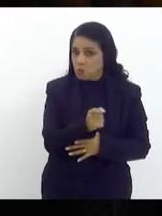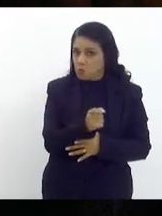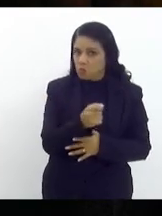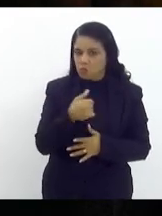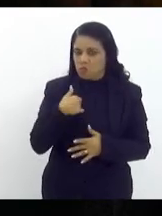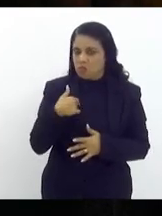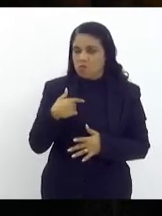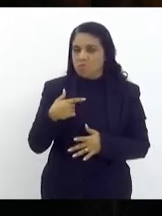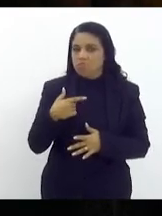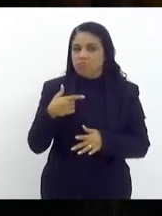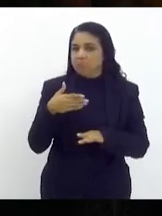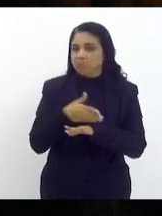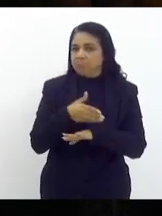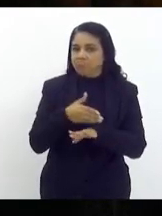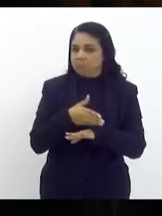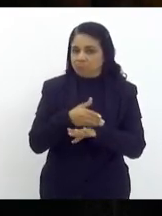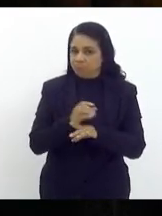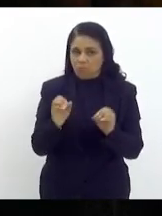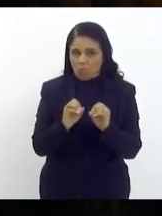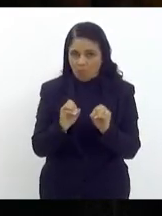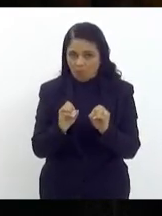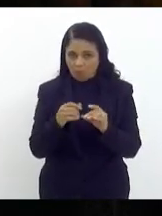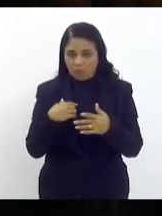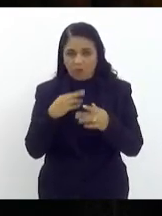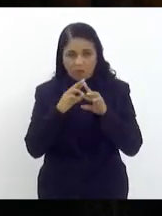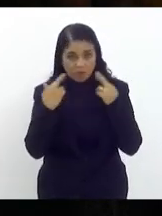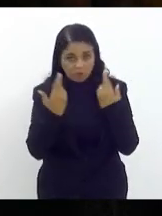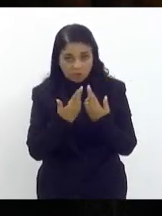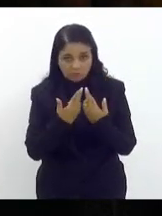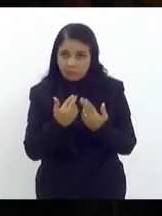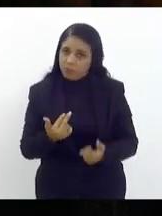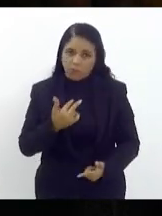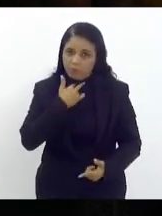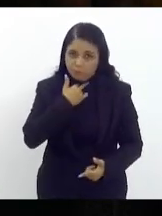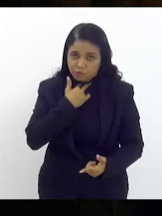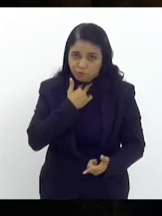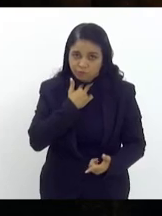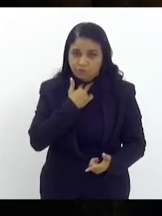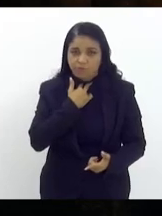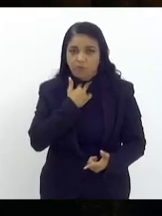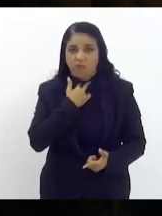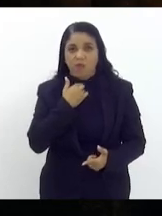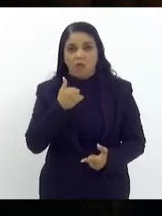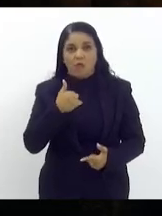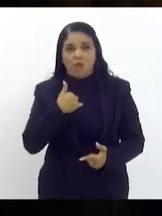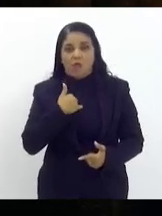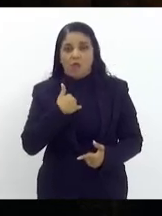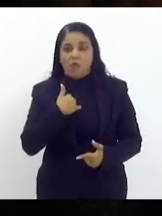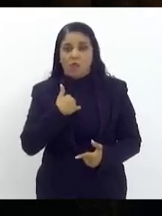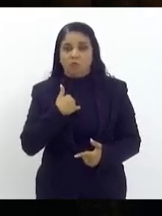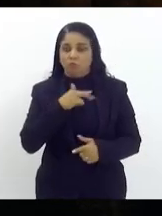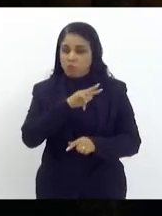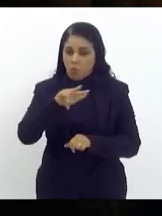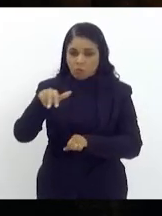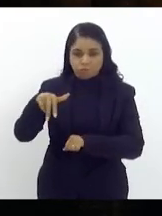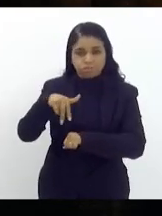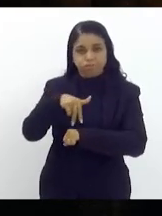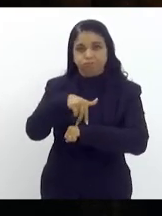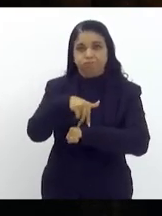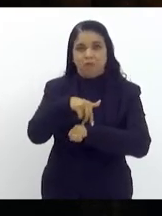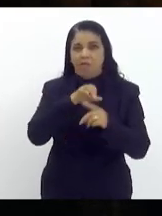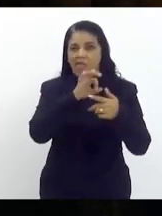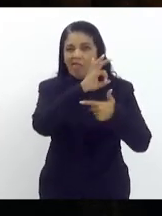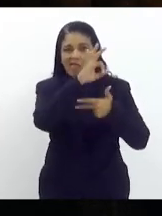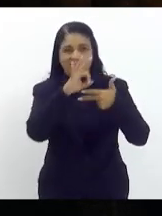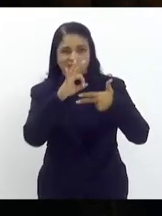e nem poderia estar primeiro que não sou a autoridade do executivo e segundo que